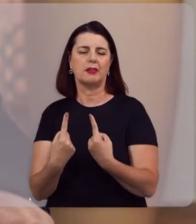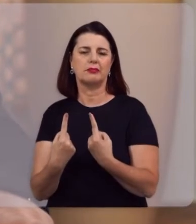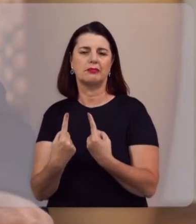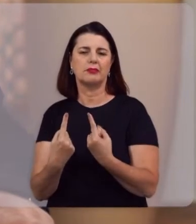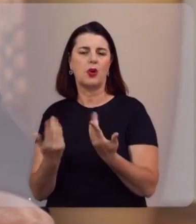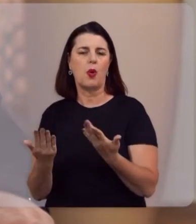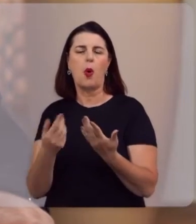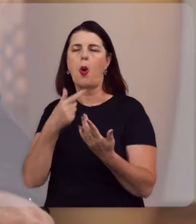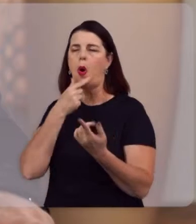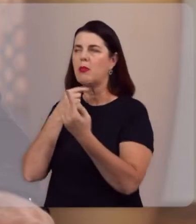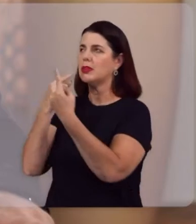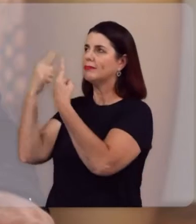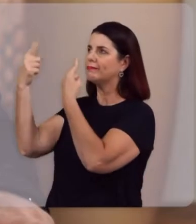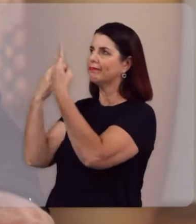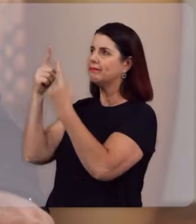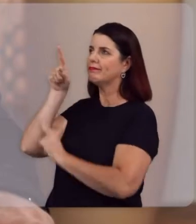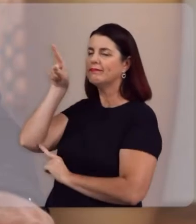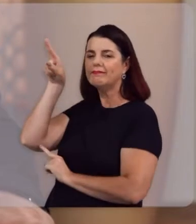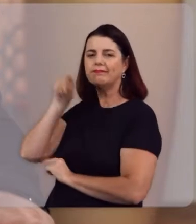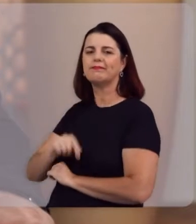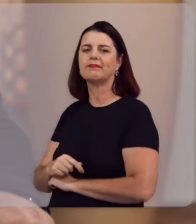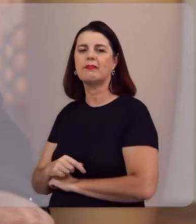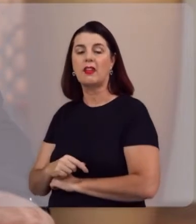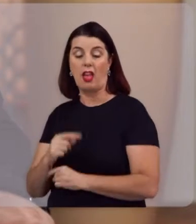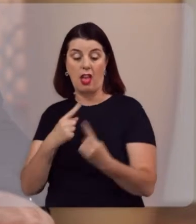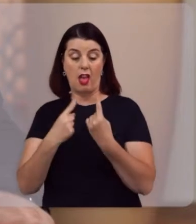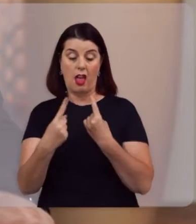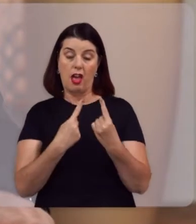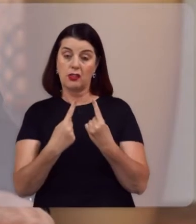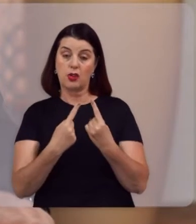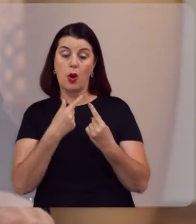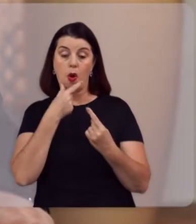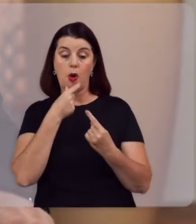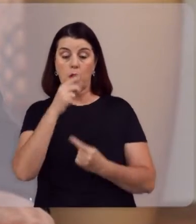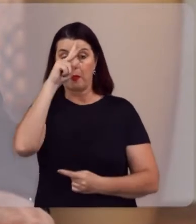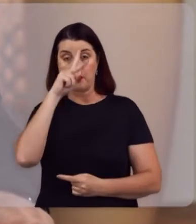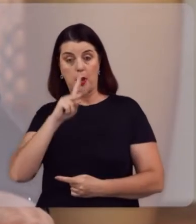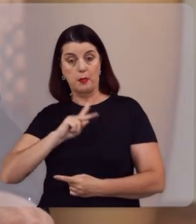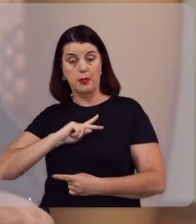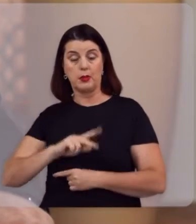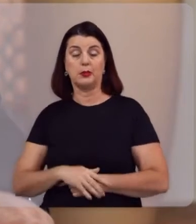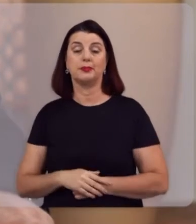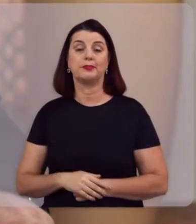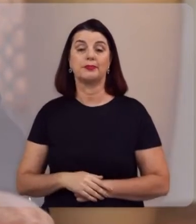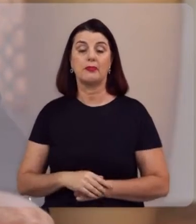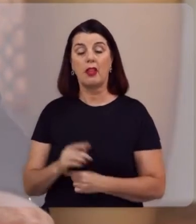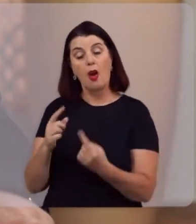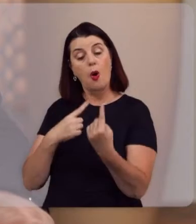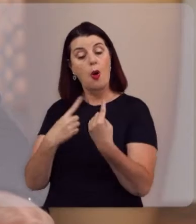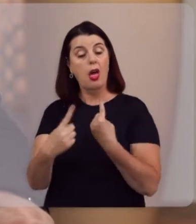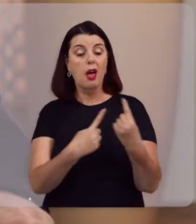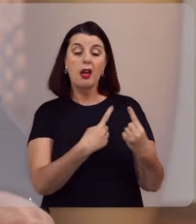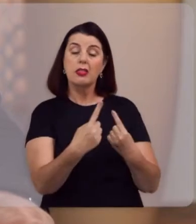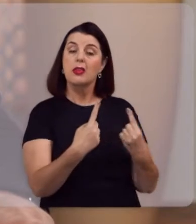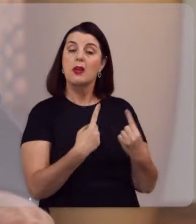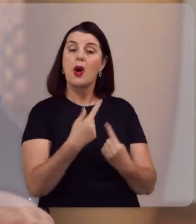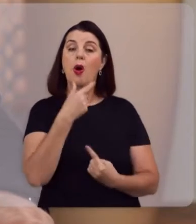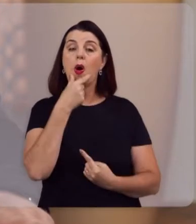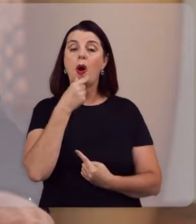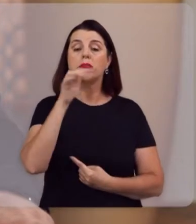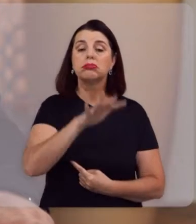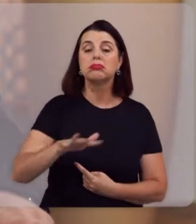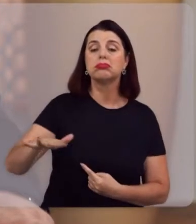o relacionamento do homem com Deus. Ele afeta o relacionamento do homem consigo mesmo. Ele afeta o